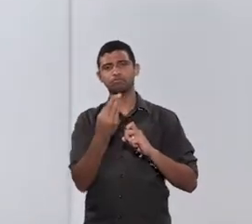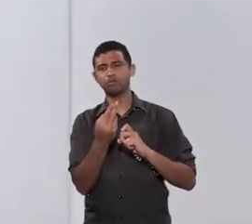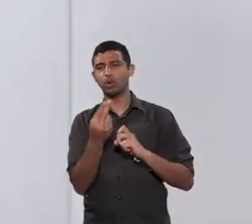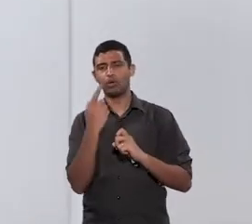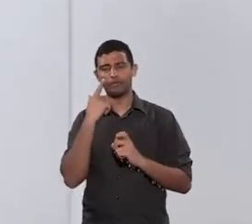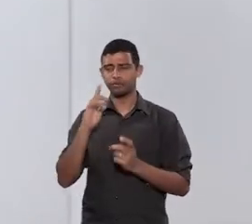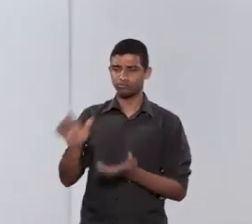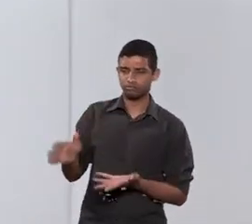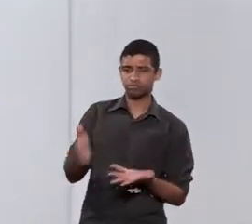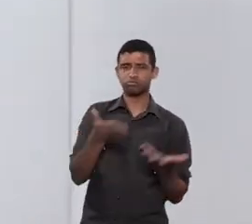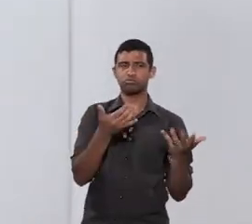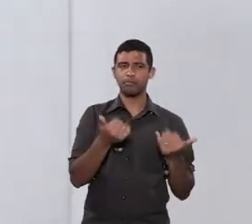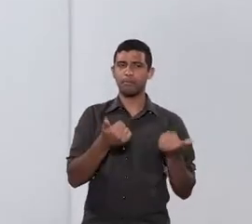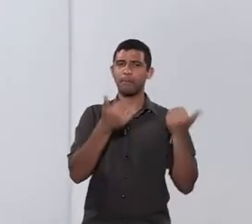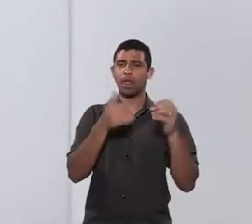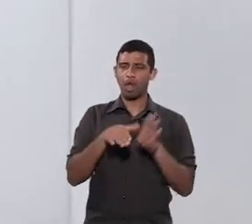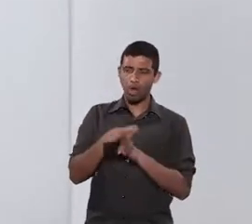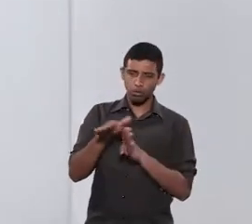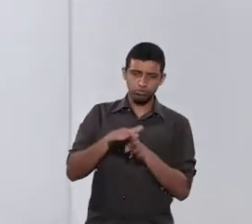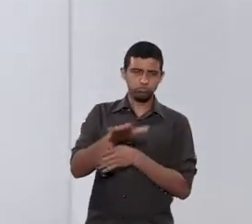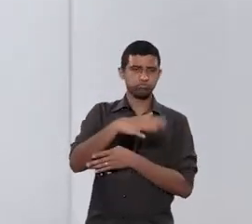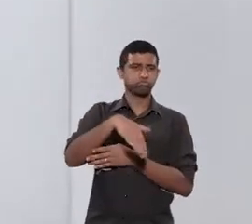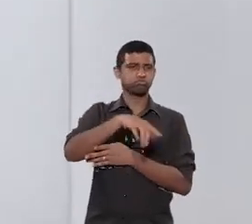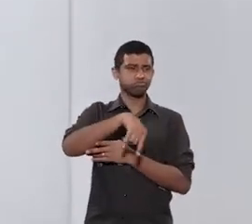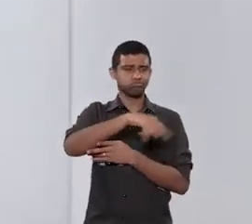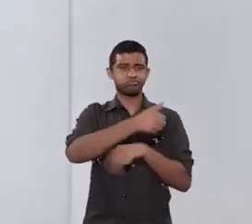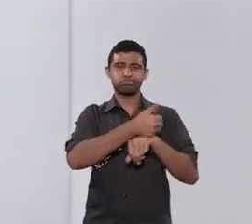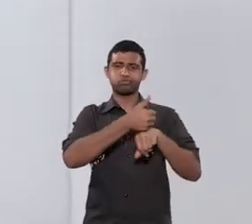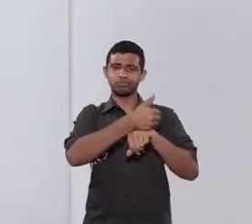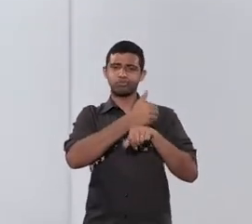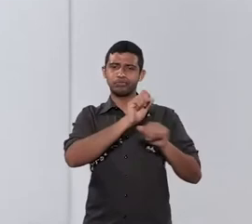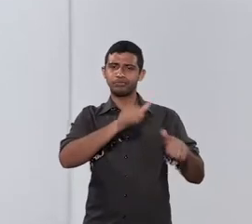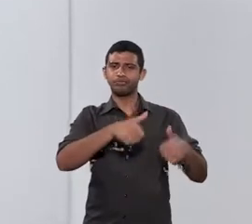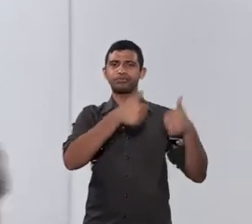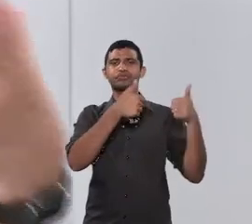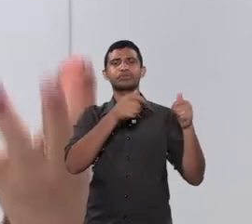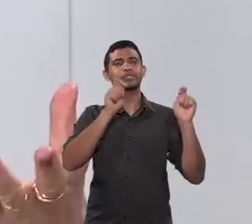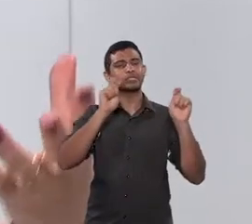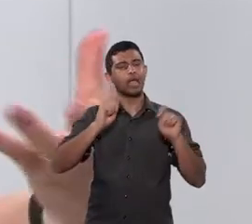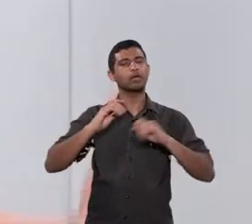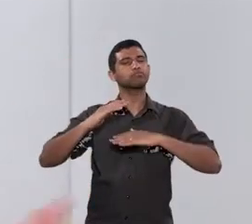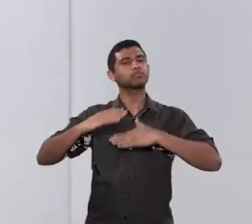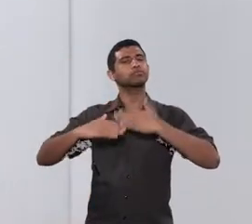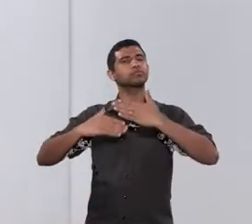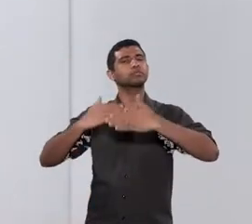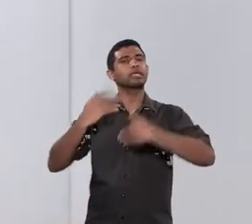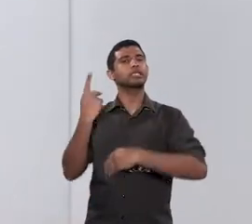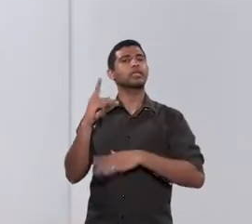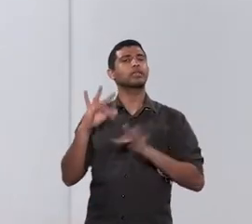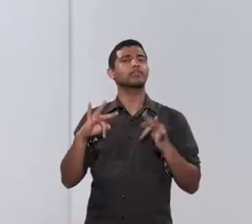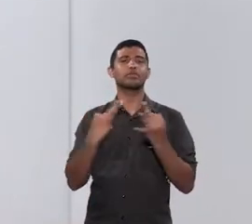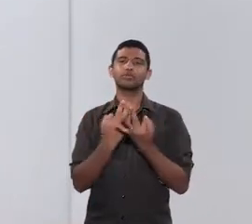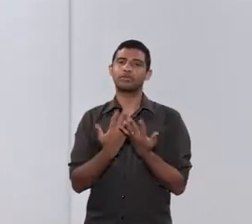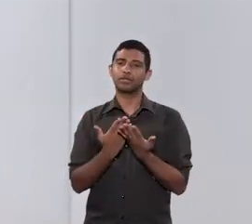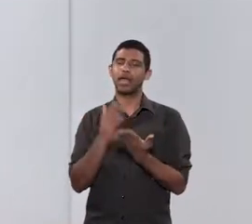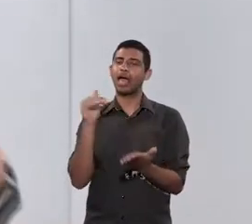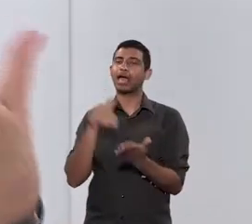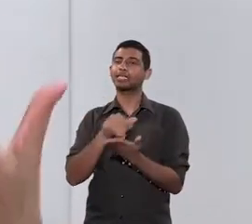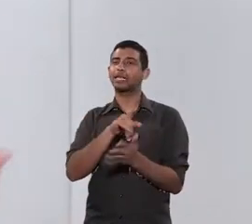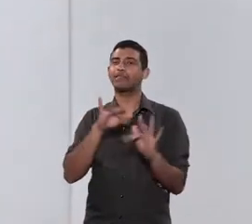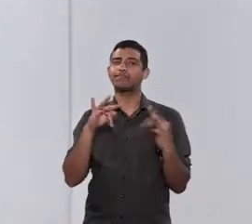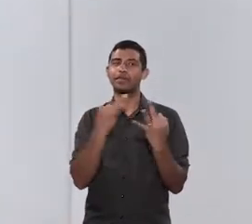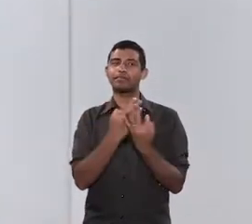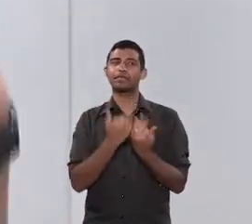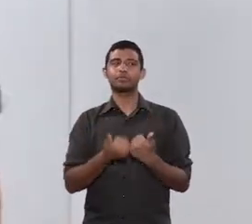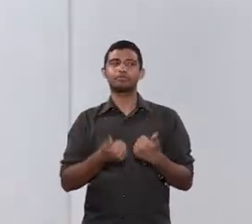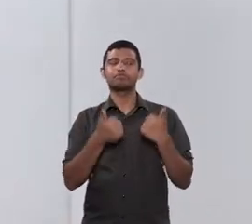um apoio para a profissional mais pontual e ele vai trabalhar aquilo ao tempo das famílias até que